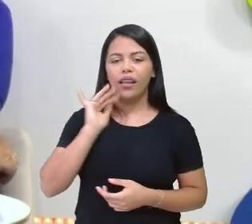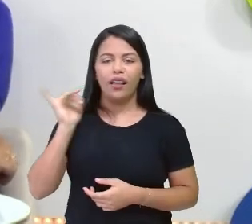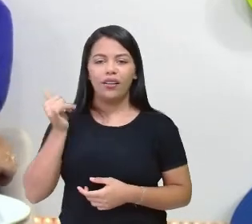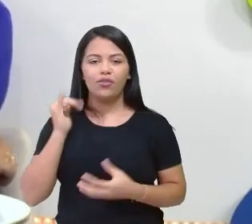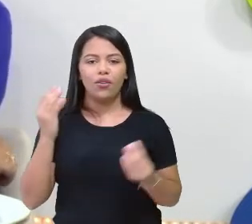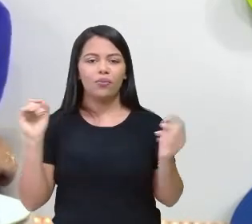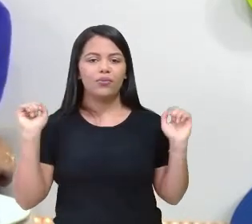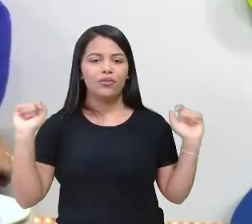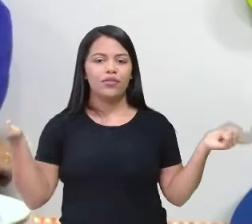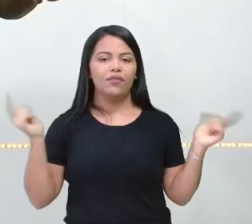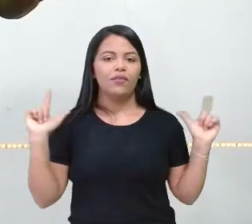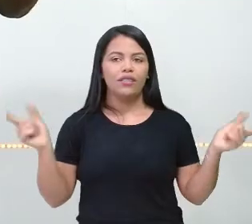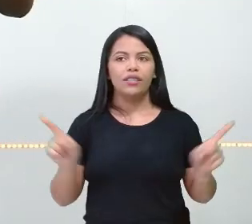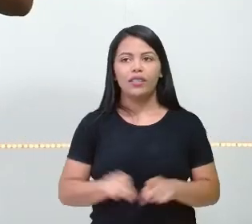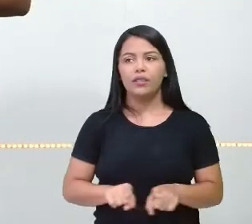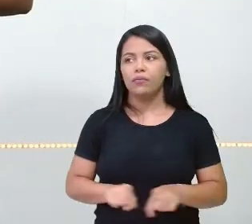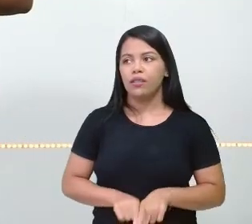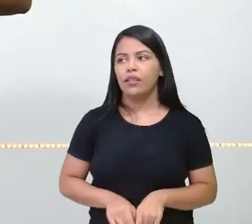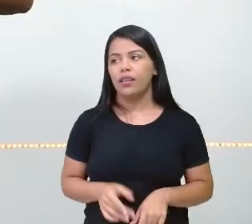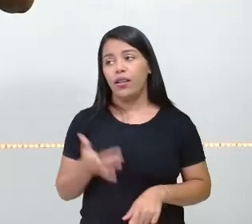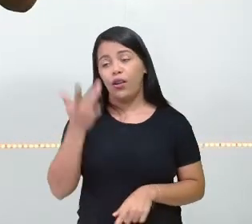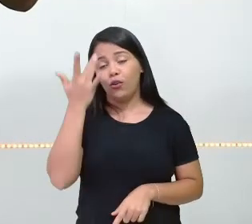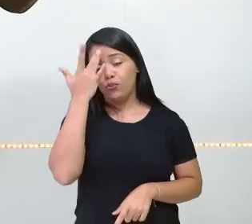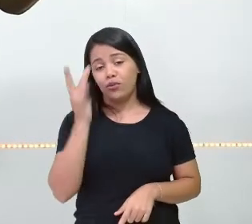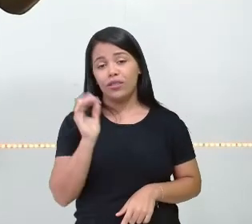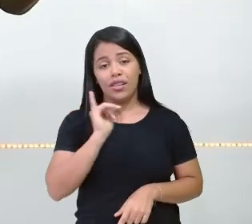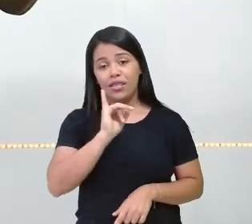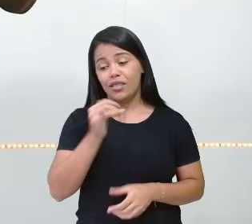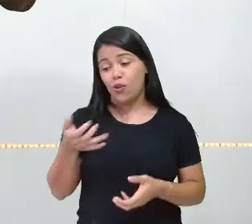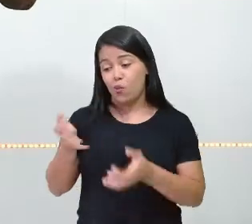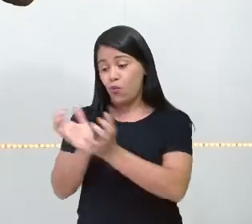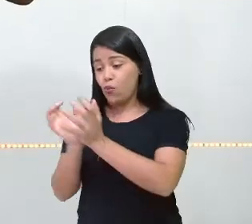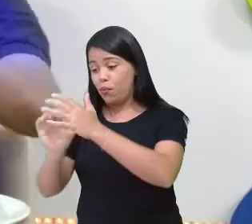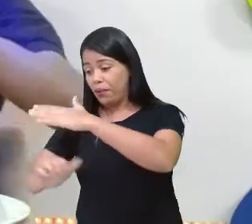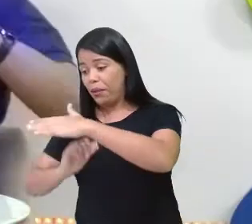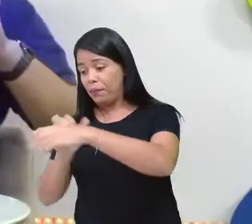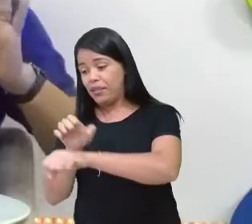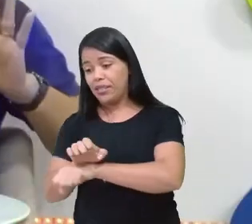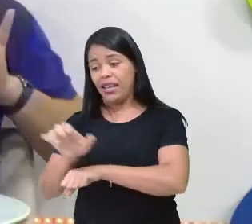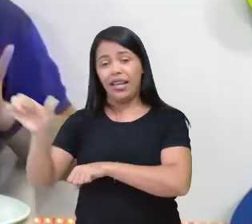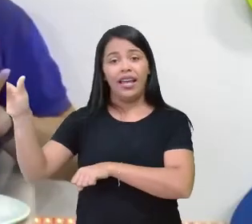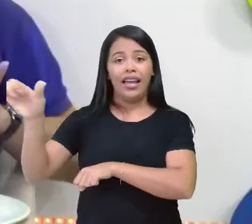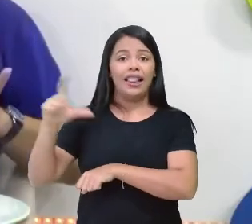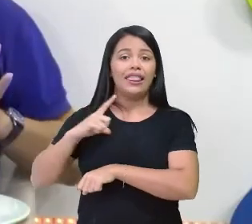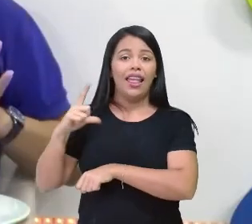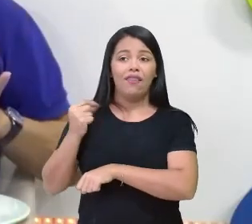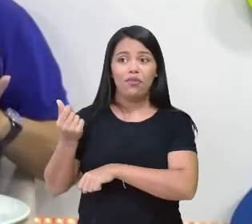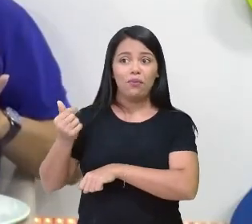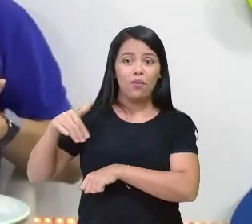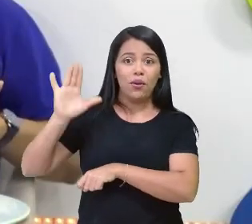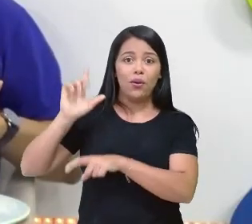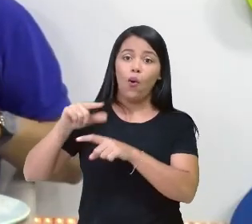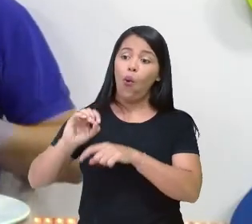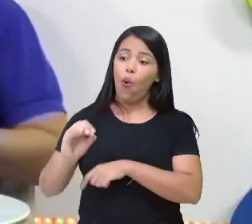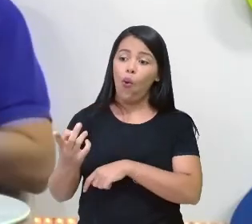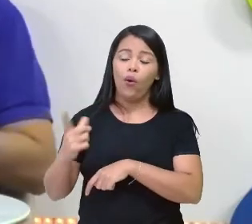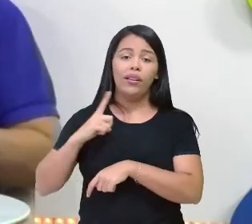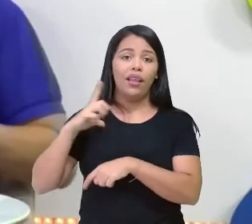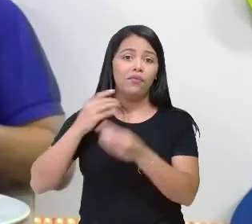também. Eu não sei se a companhia aérea teve lucro ou teve... Prejuízo. Não, foi um avião fretado para eles, né?